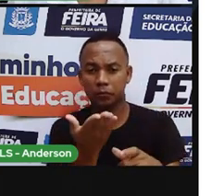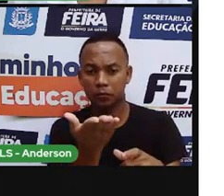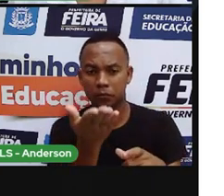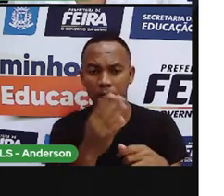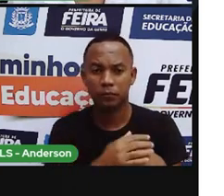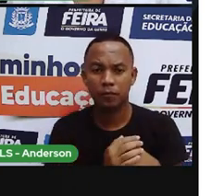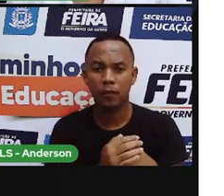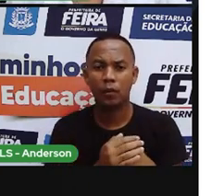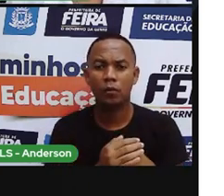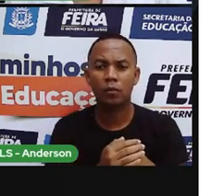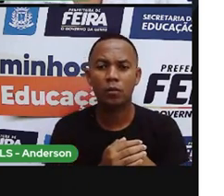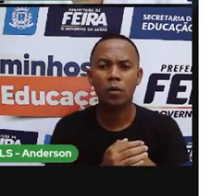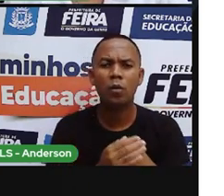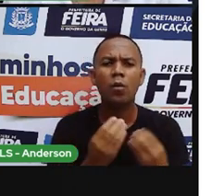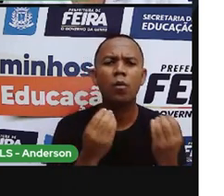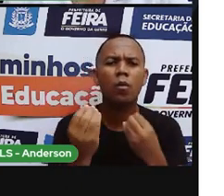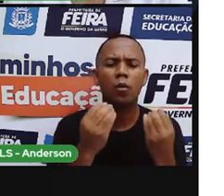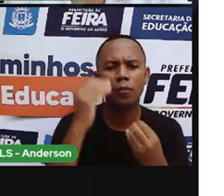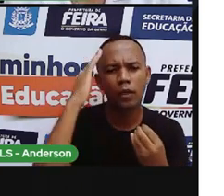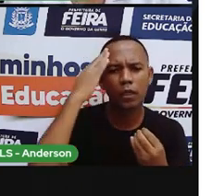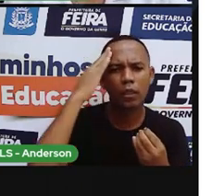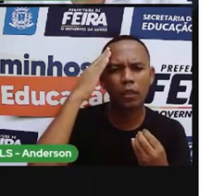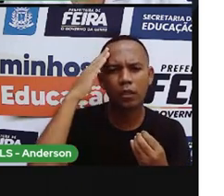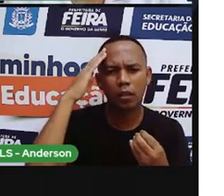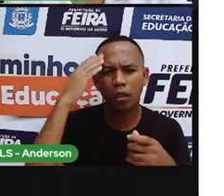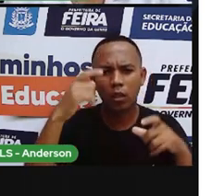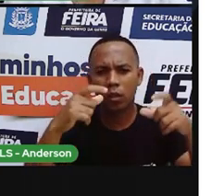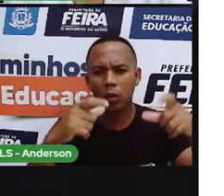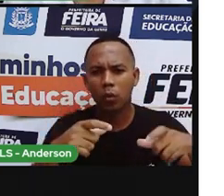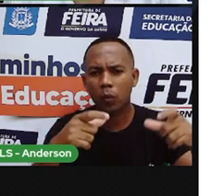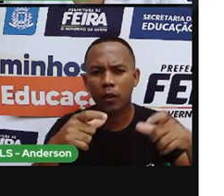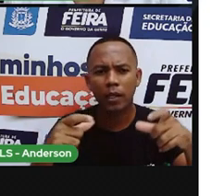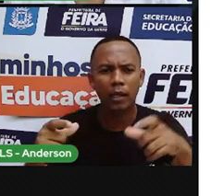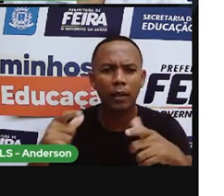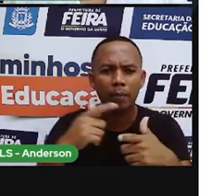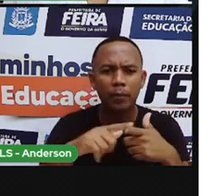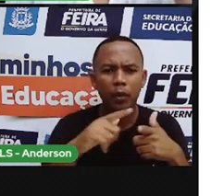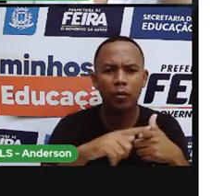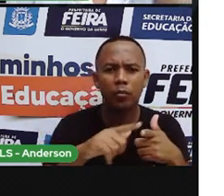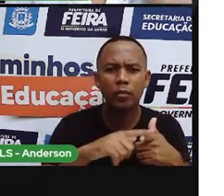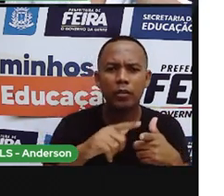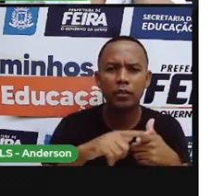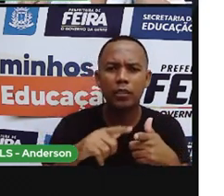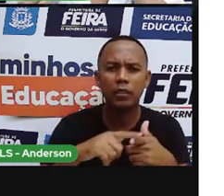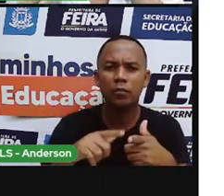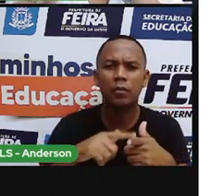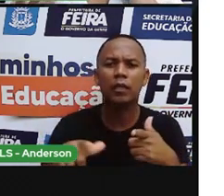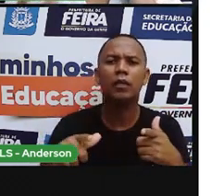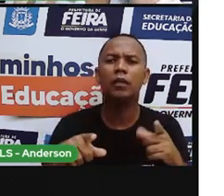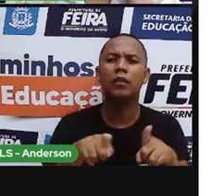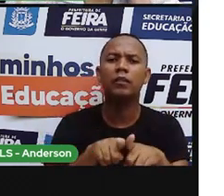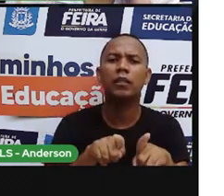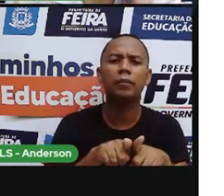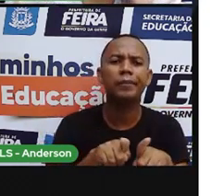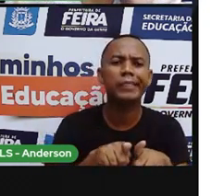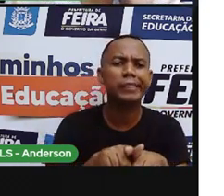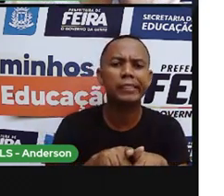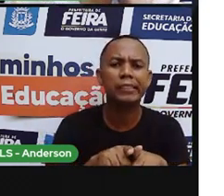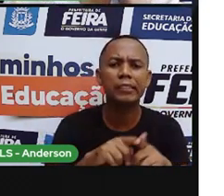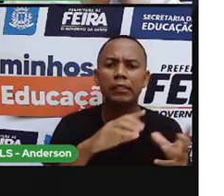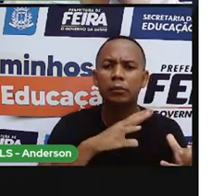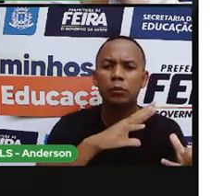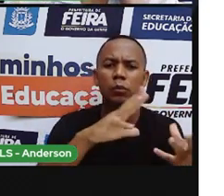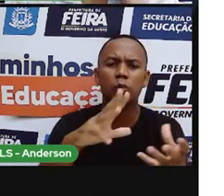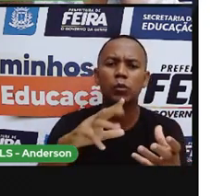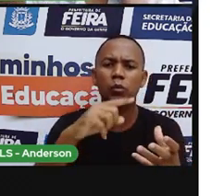a compreensão de como ela é causada e com os males, né? Que ela causa pra onde? Para o